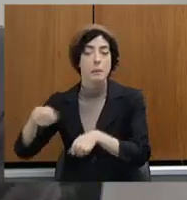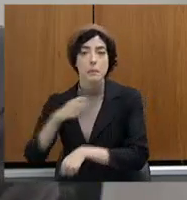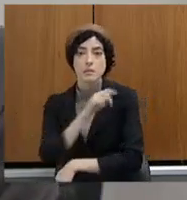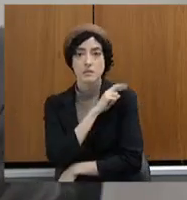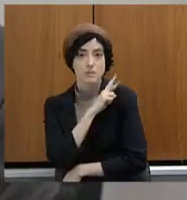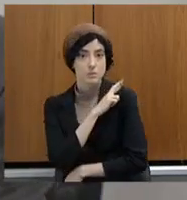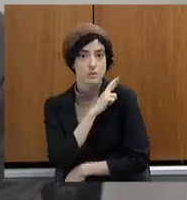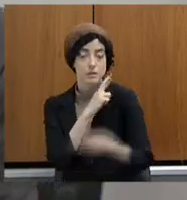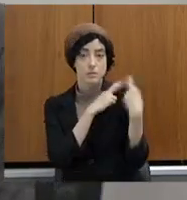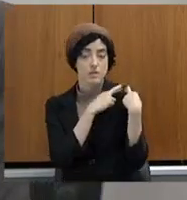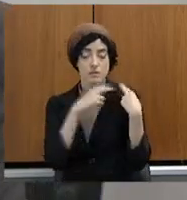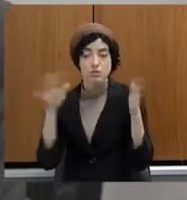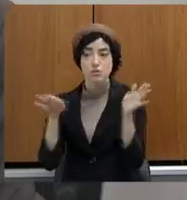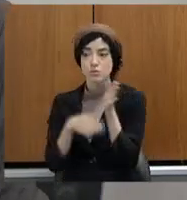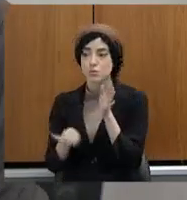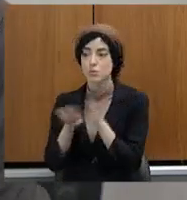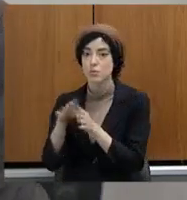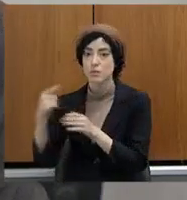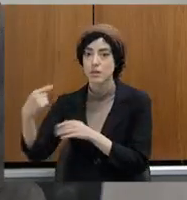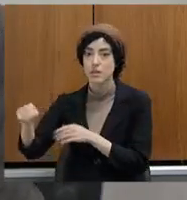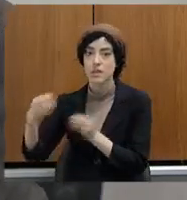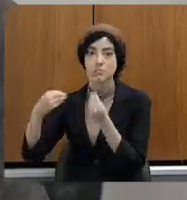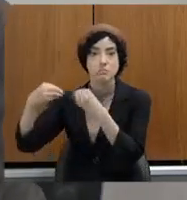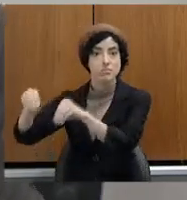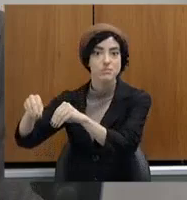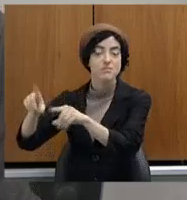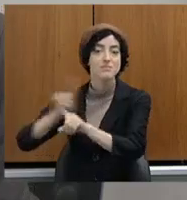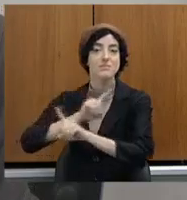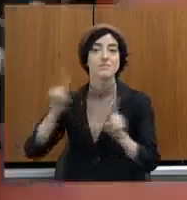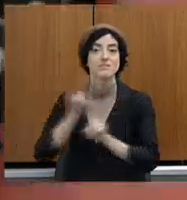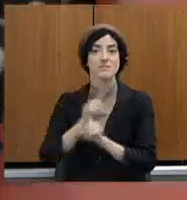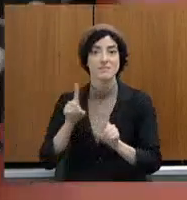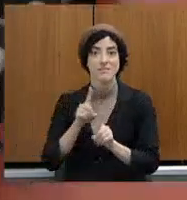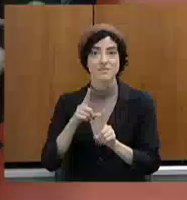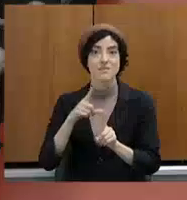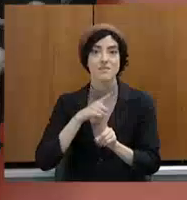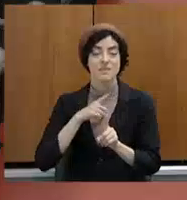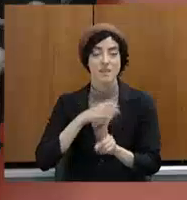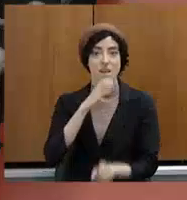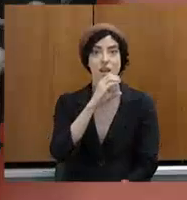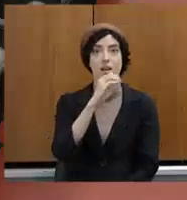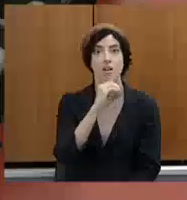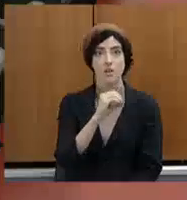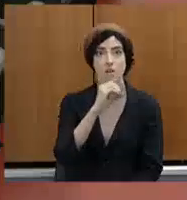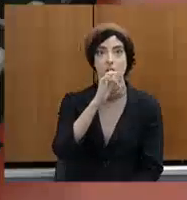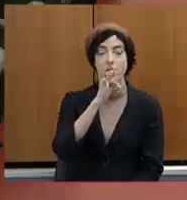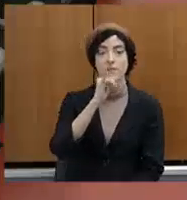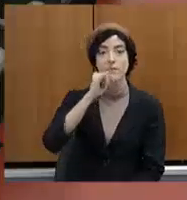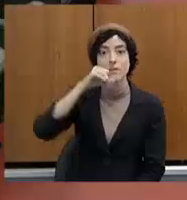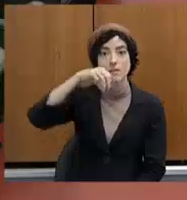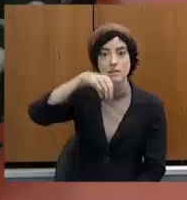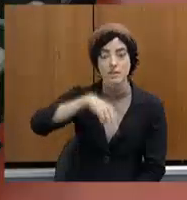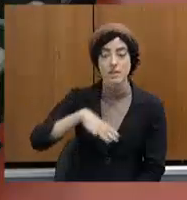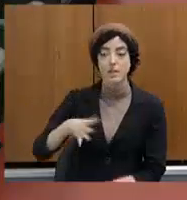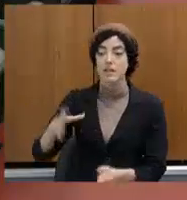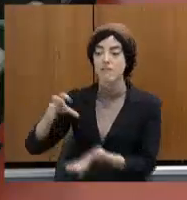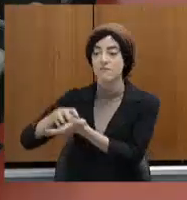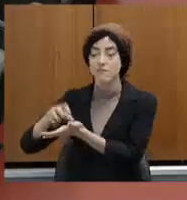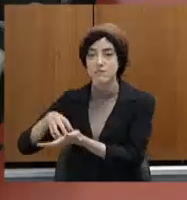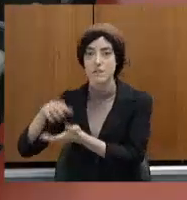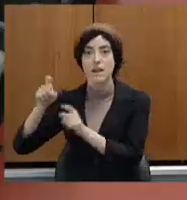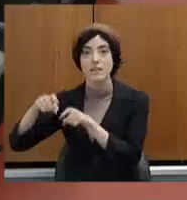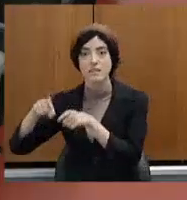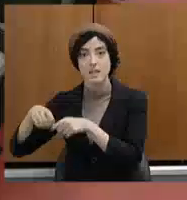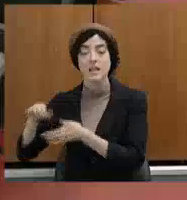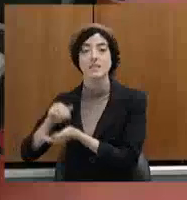cadê o doutor Samir? Está aqui? Viu, doutor Samir? É a COFIN, é a CEPLAG, é a Fazenda, é a Secretaria Geral do Estado,